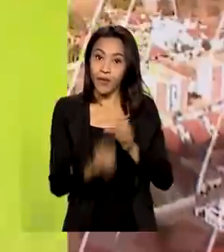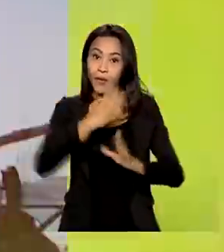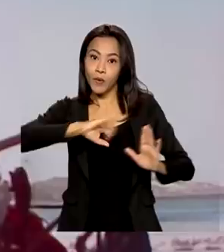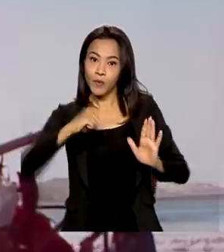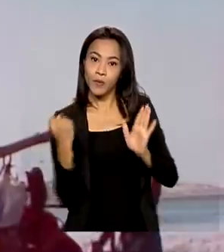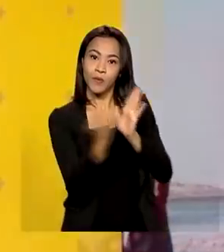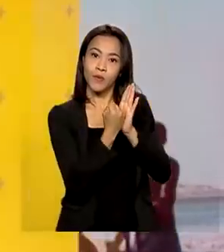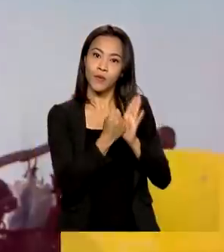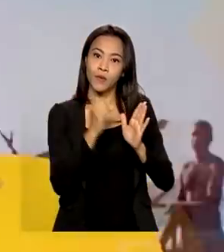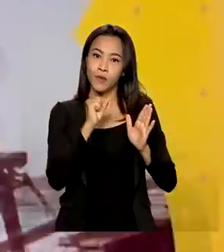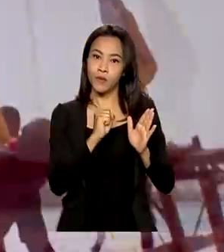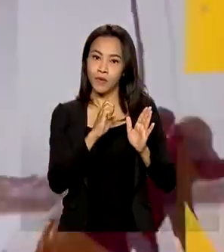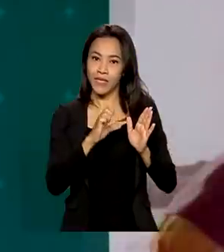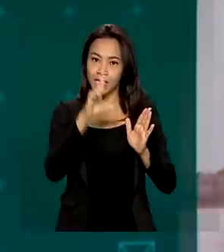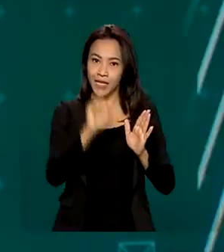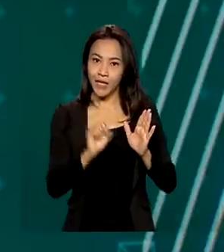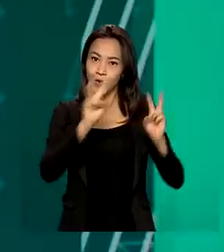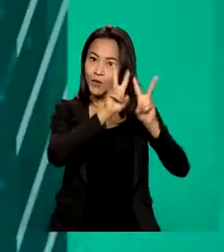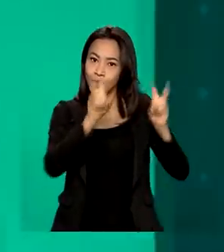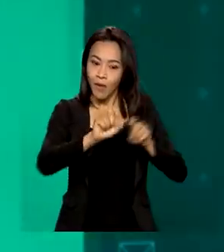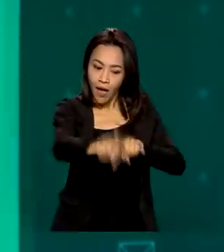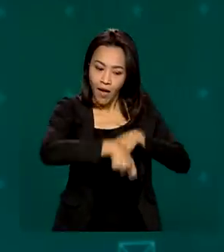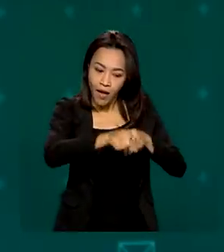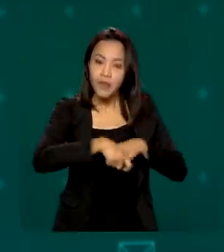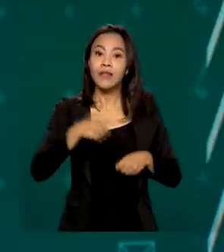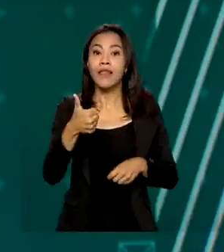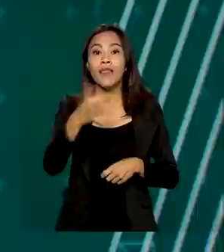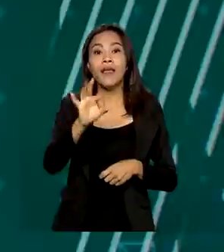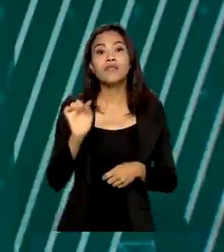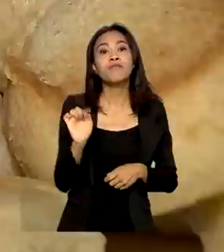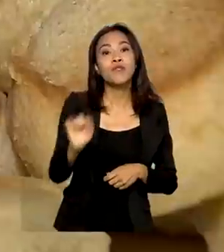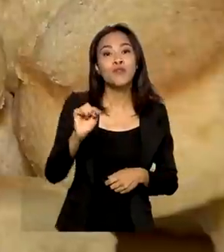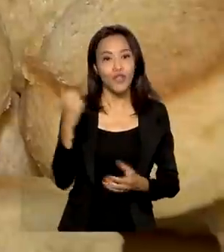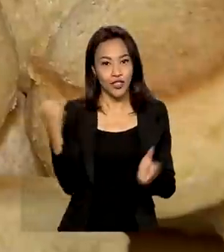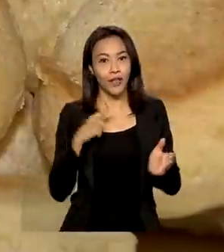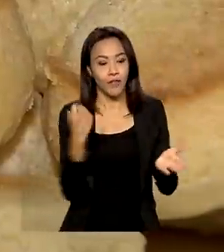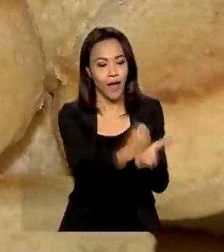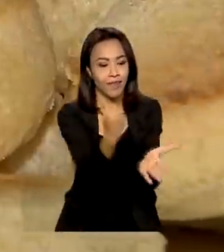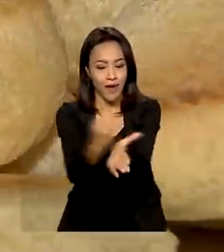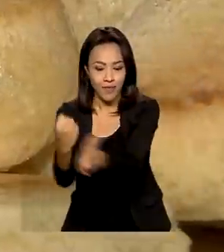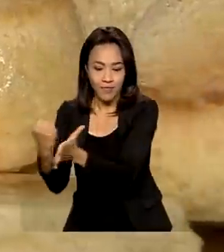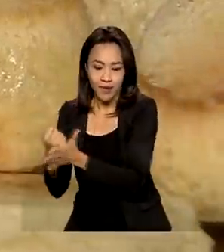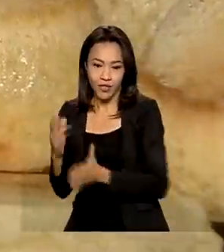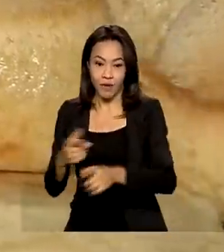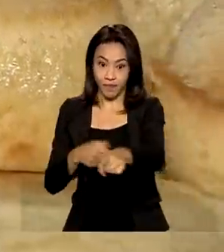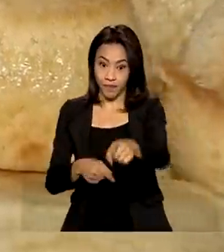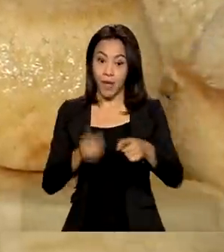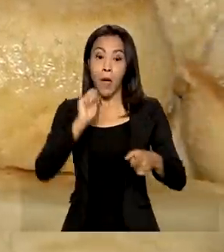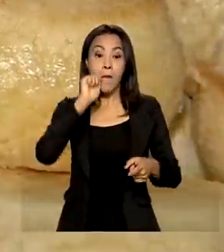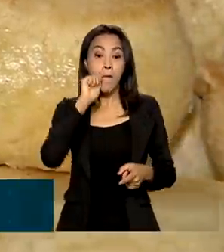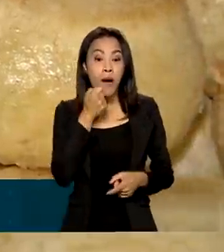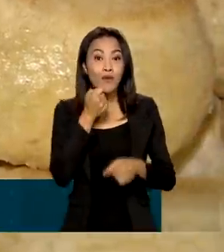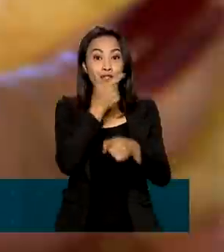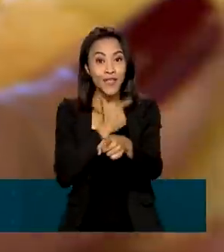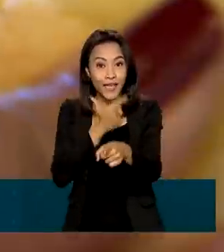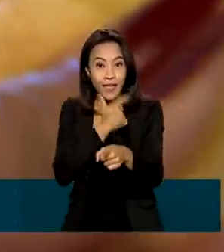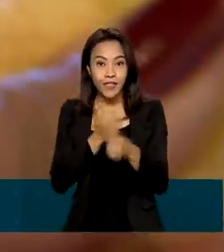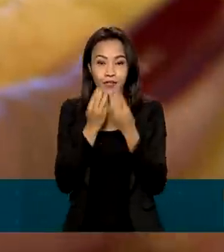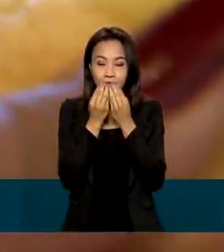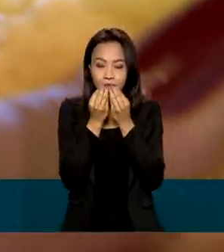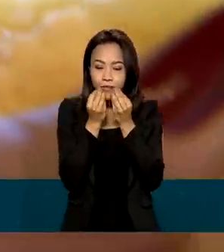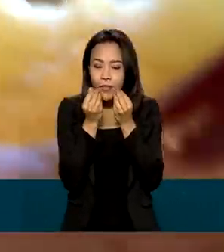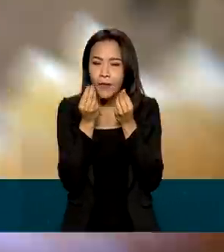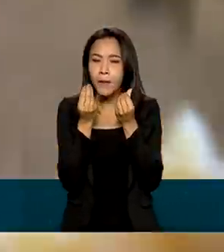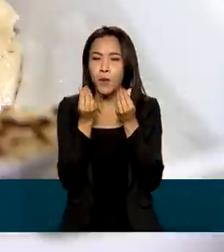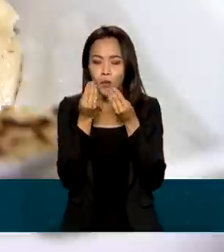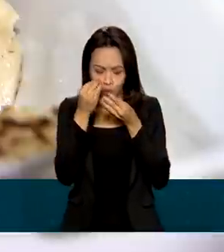agora, mais de 10 mil produtos já receberam o selo. Pão de queijo crocante por fora e